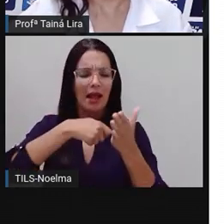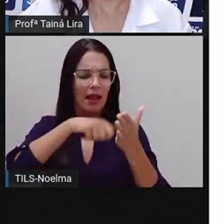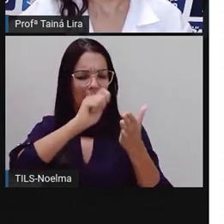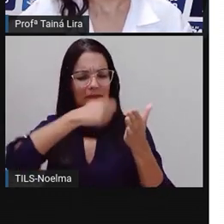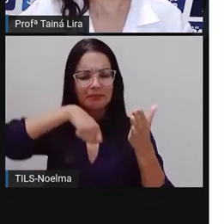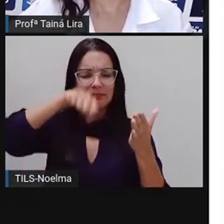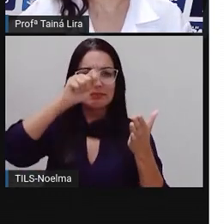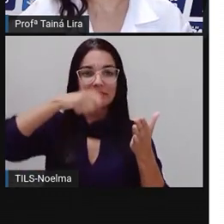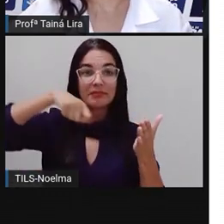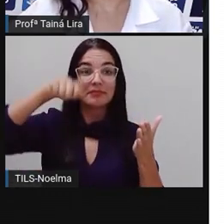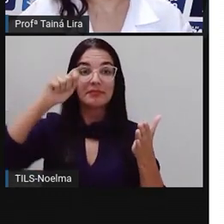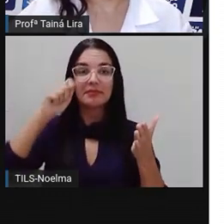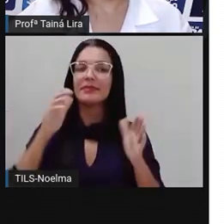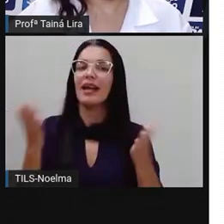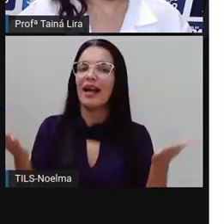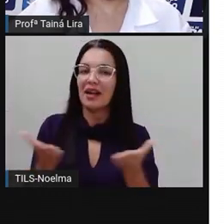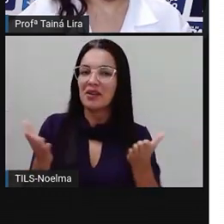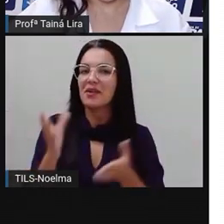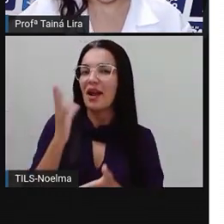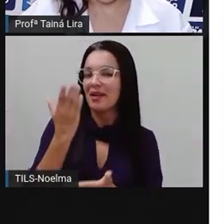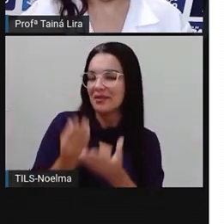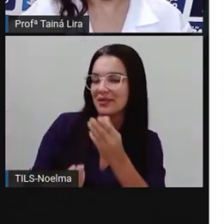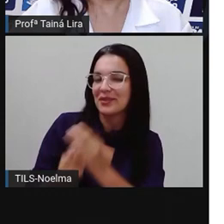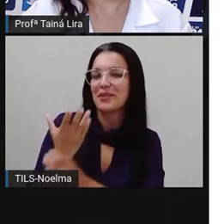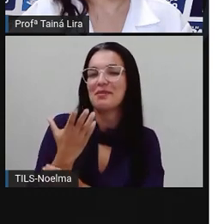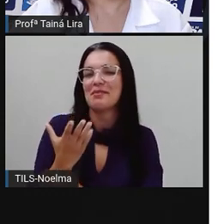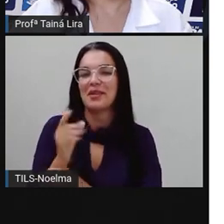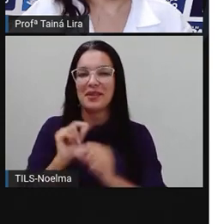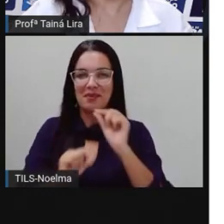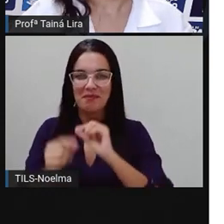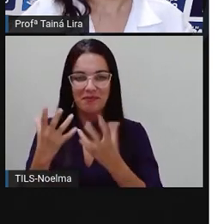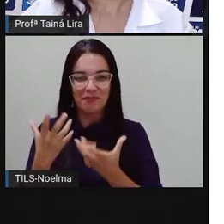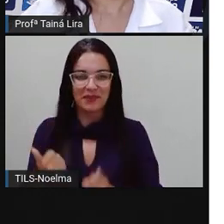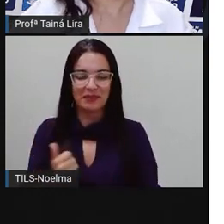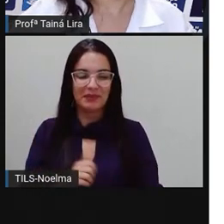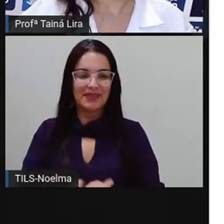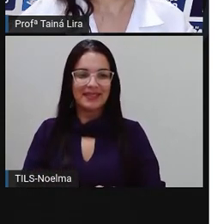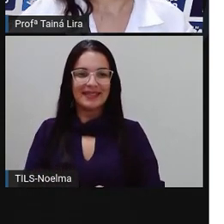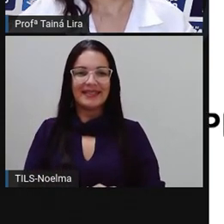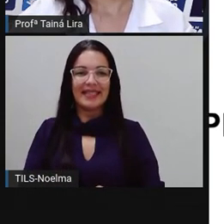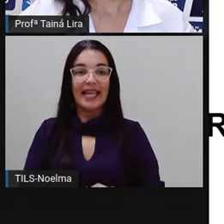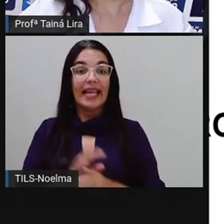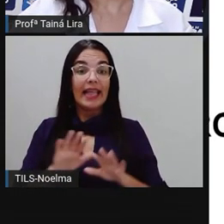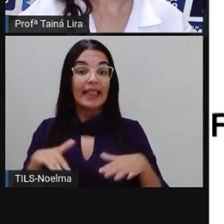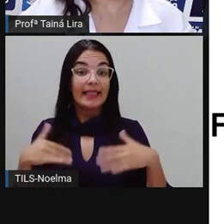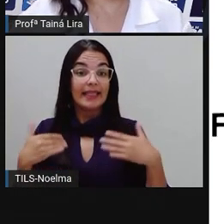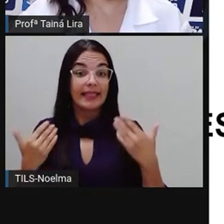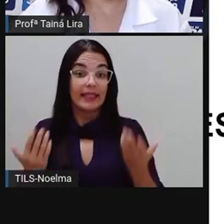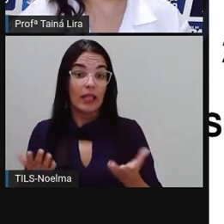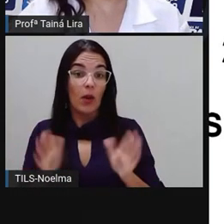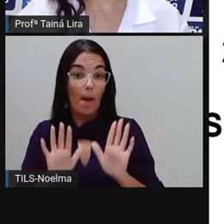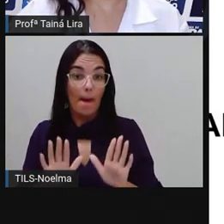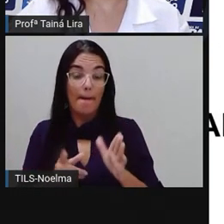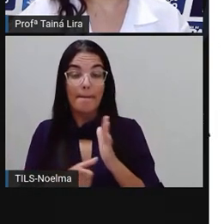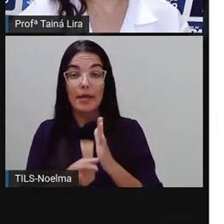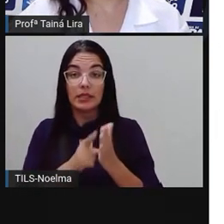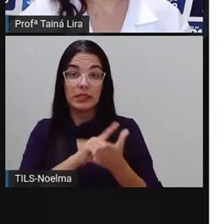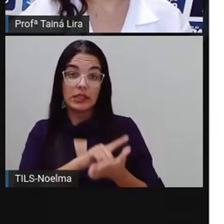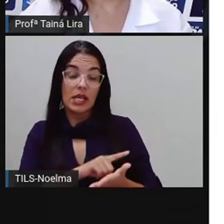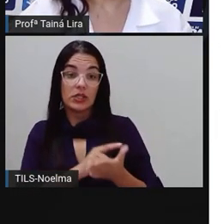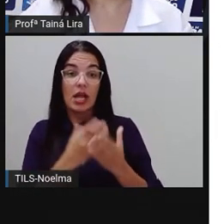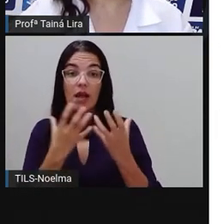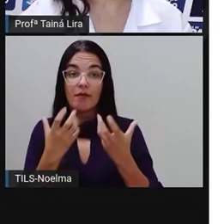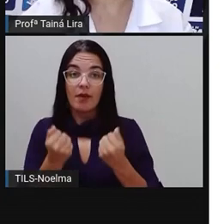Pró? Então, vamos descobrir juntos agora? Vamos lá? Bom, mas antes, nós vamos